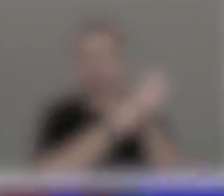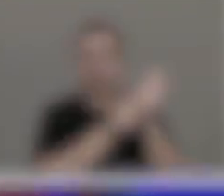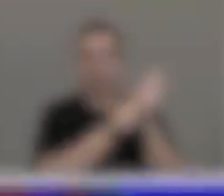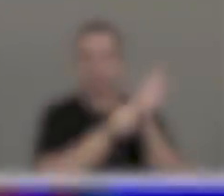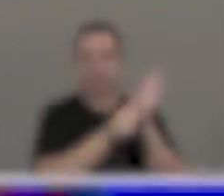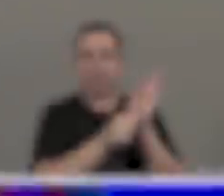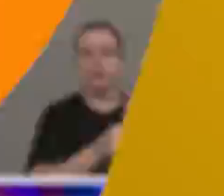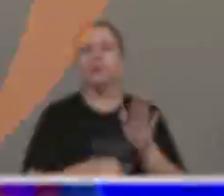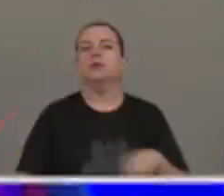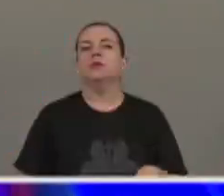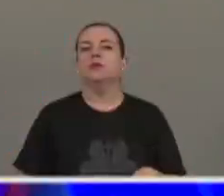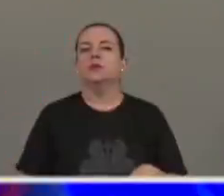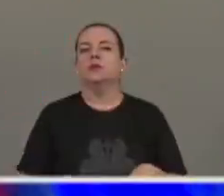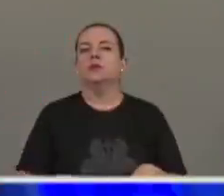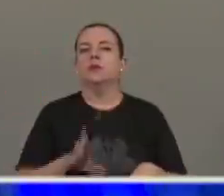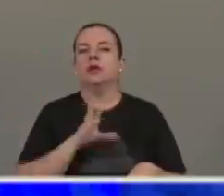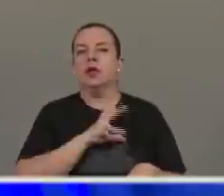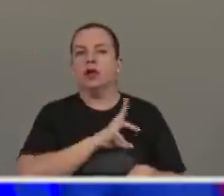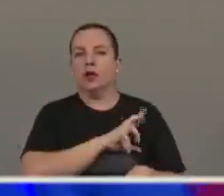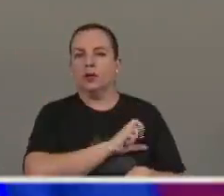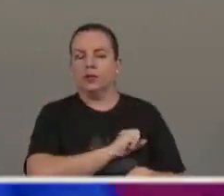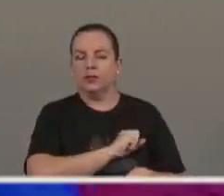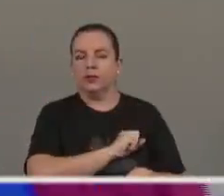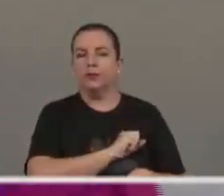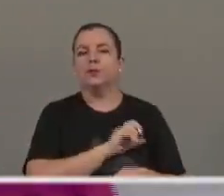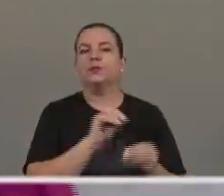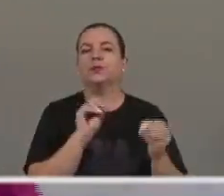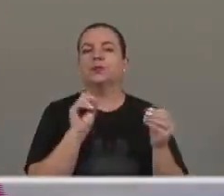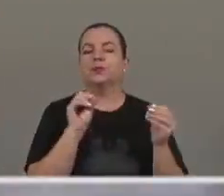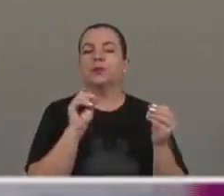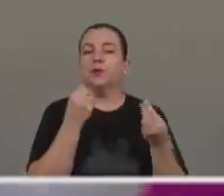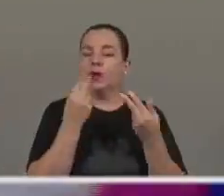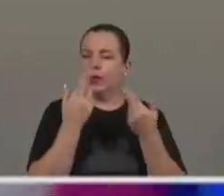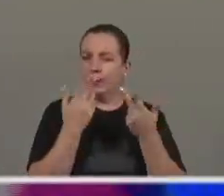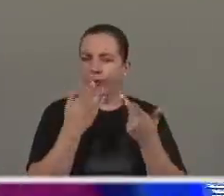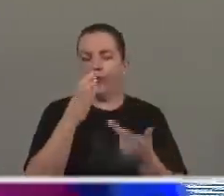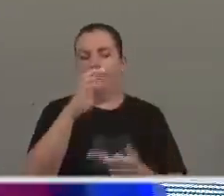A caridade tem como fruto o amor, dá frutos,